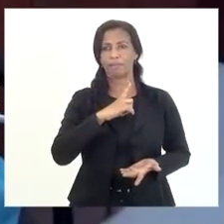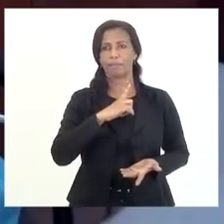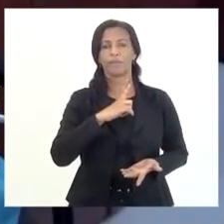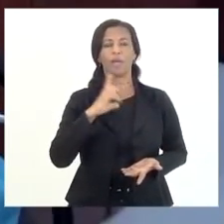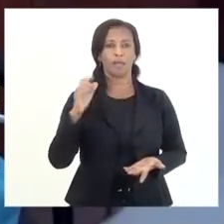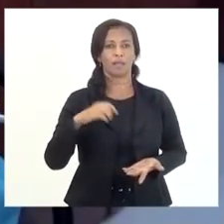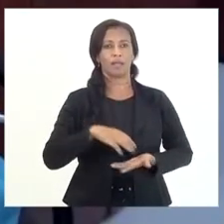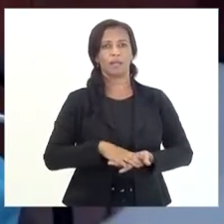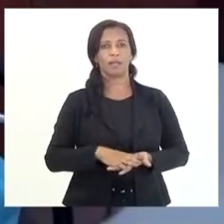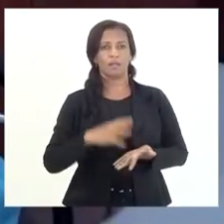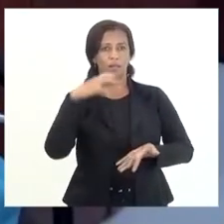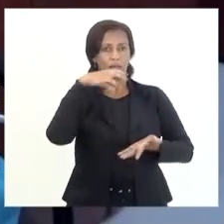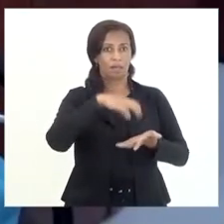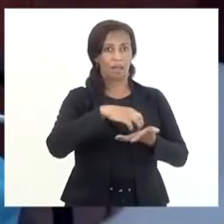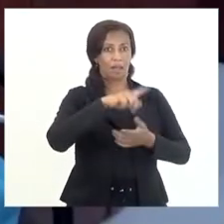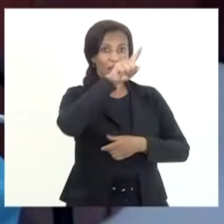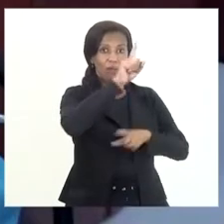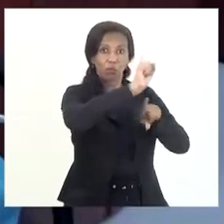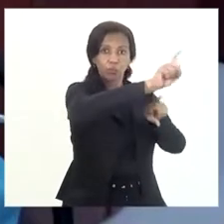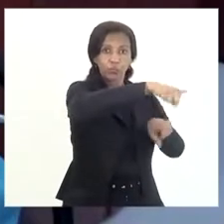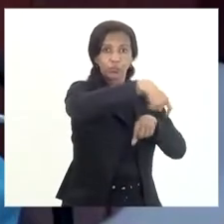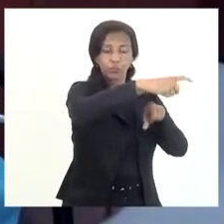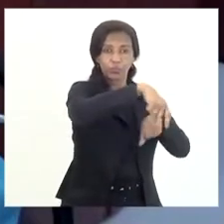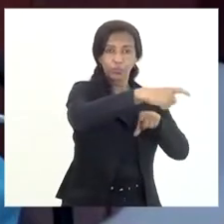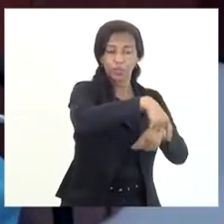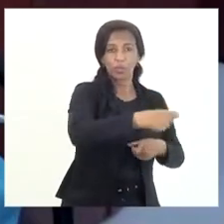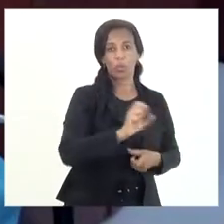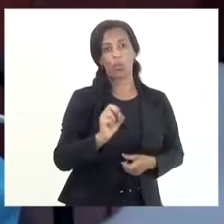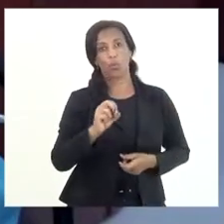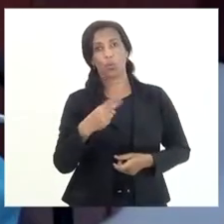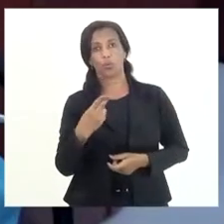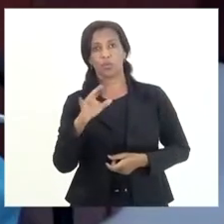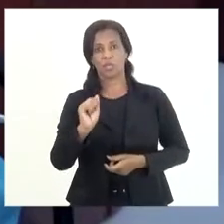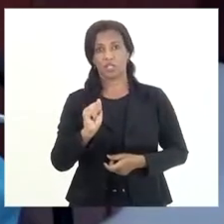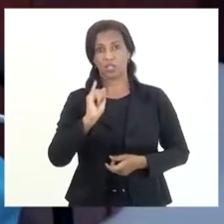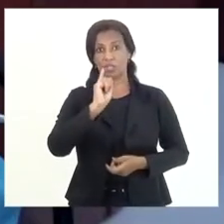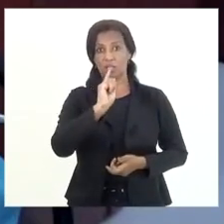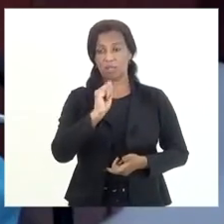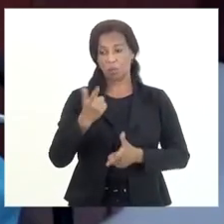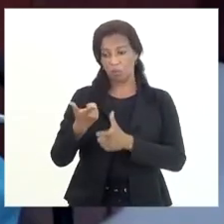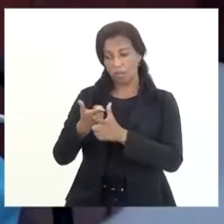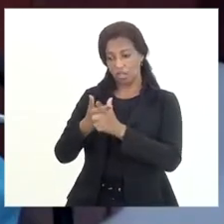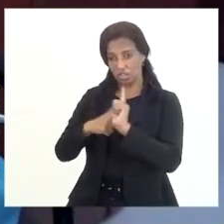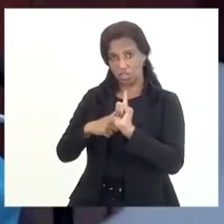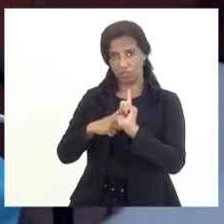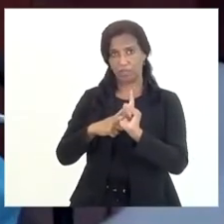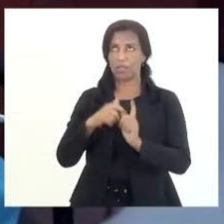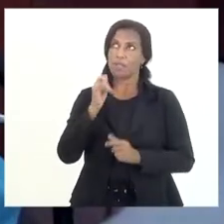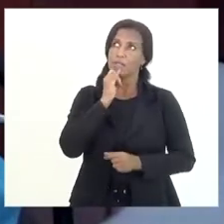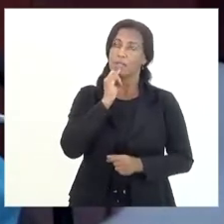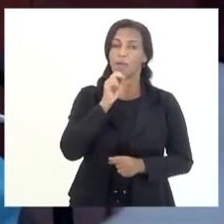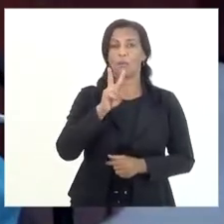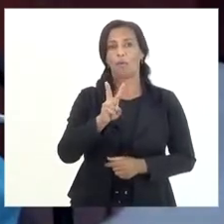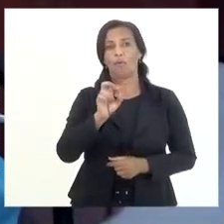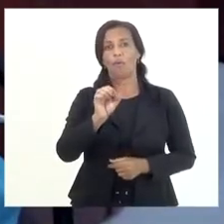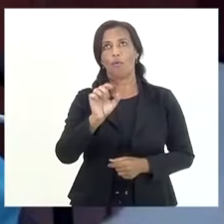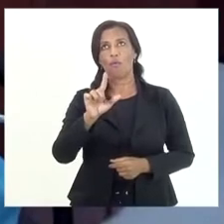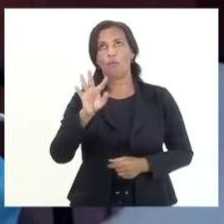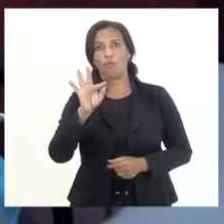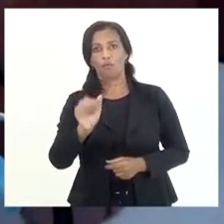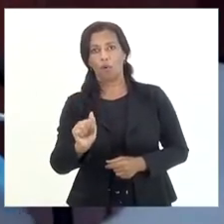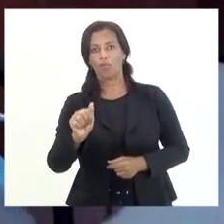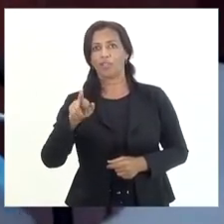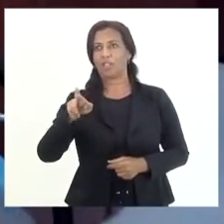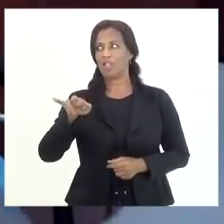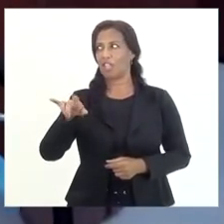comarcas do interior. Ou seja, se um crédito é de volta redonda, vai ficar